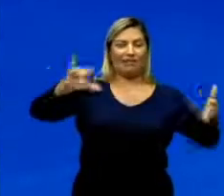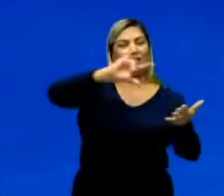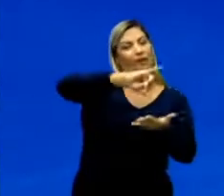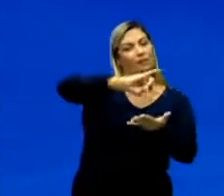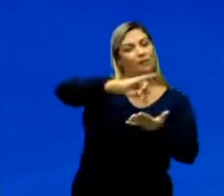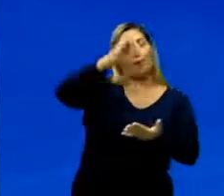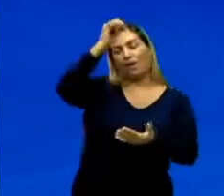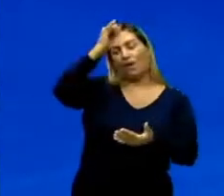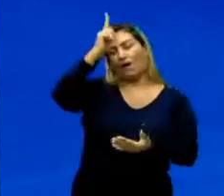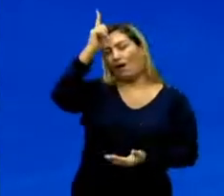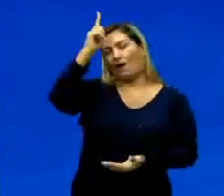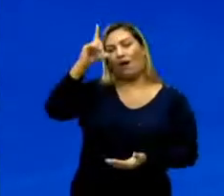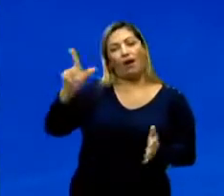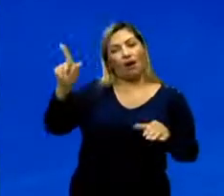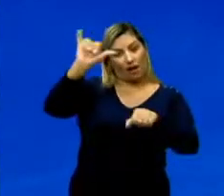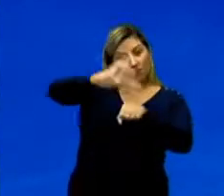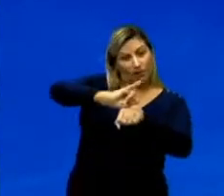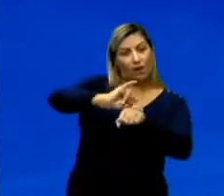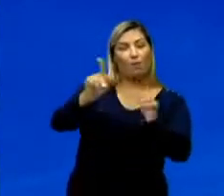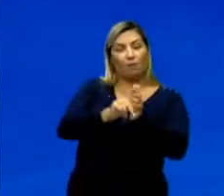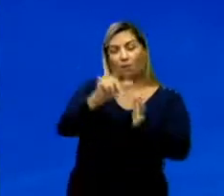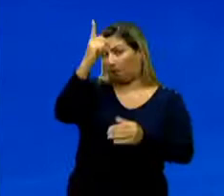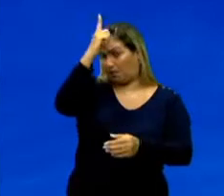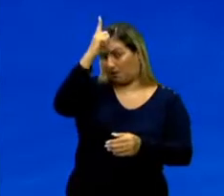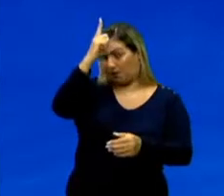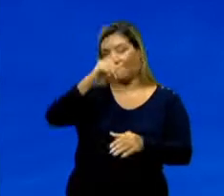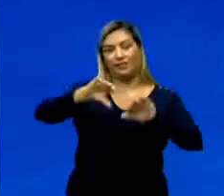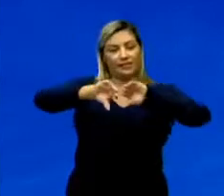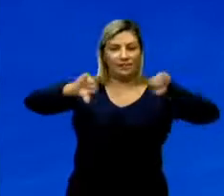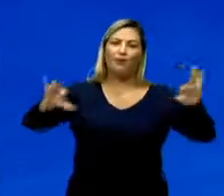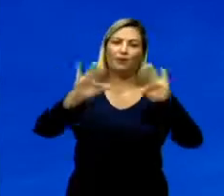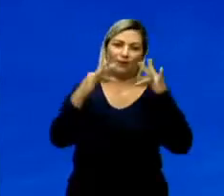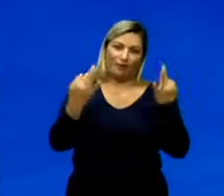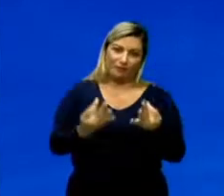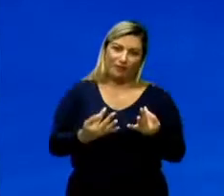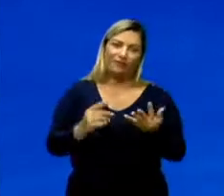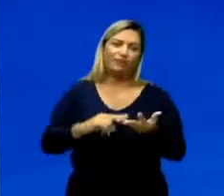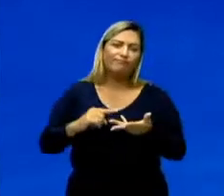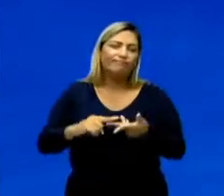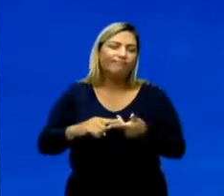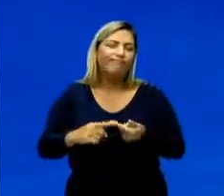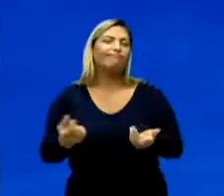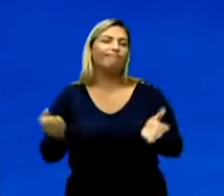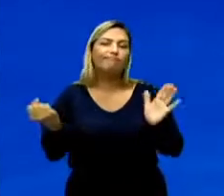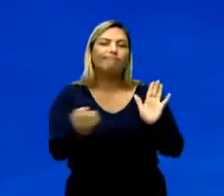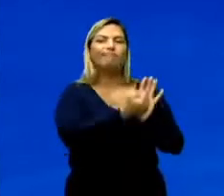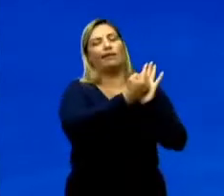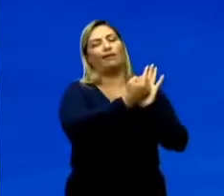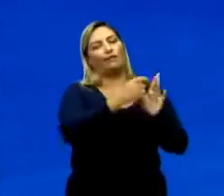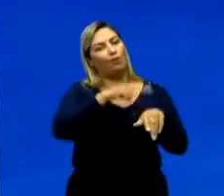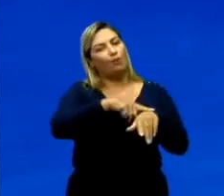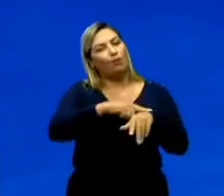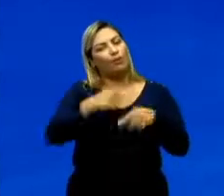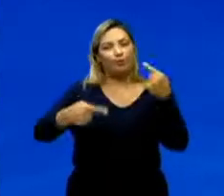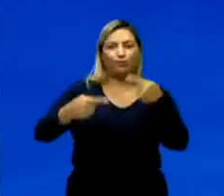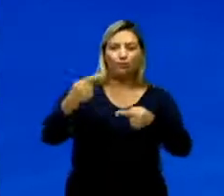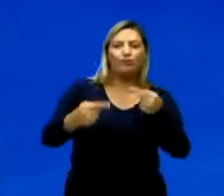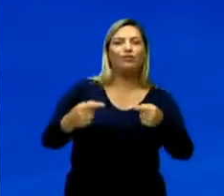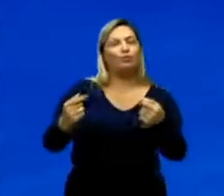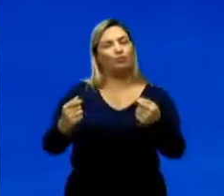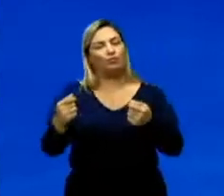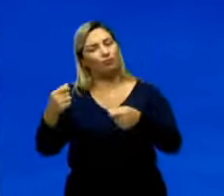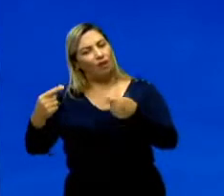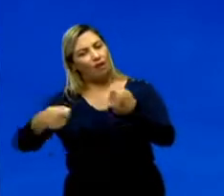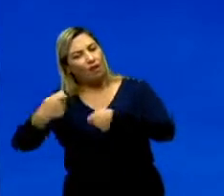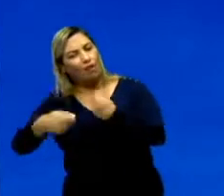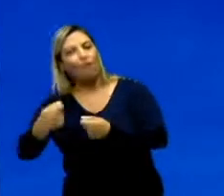alemã de Berlim. E ali ele estava pontuando, marcando um território político e econômico,